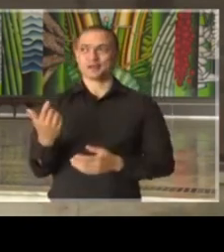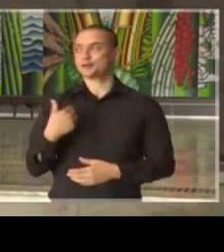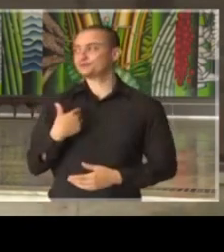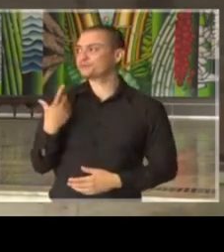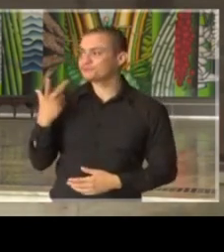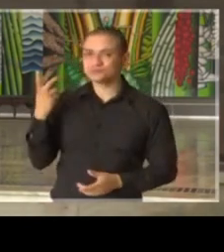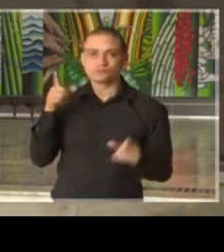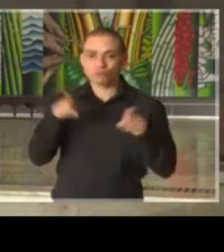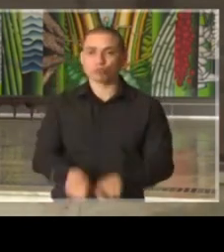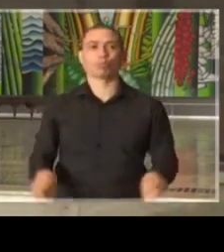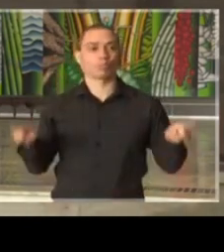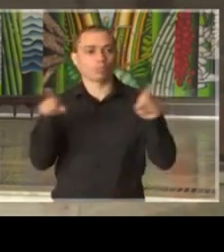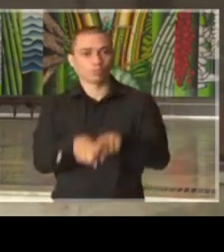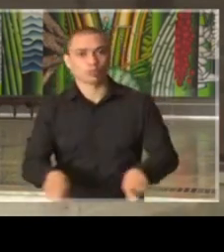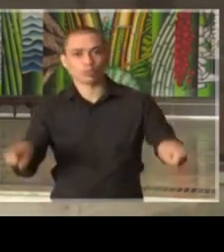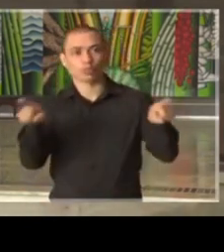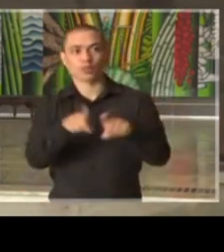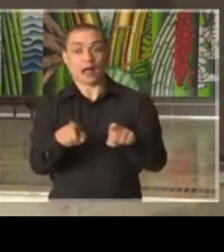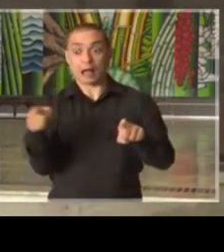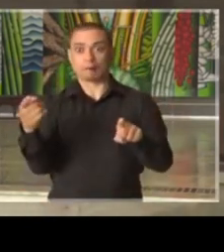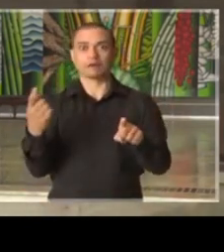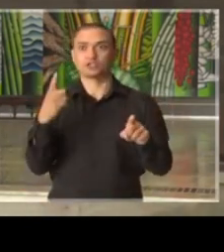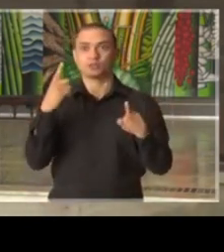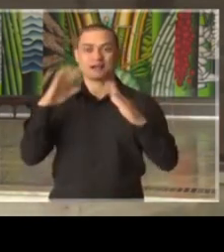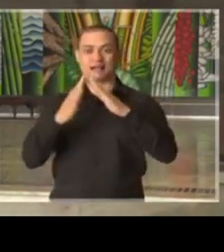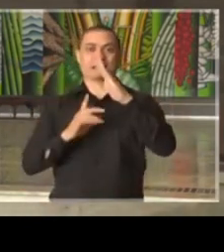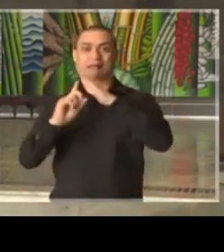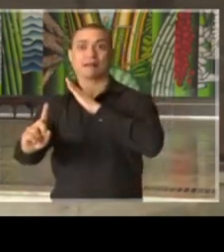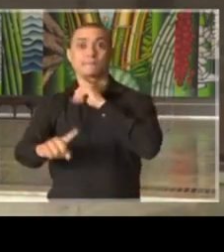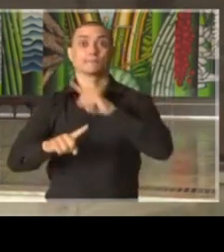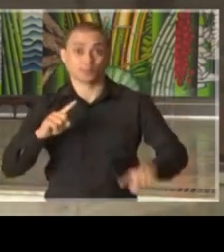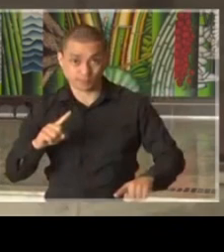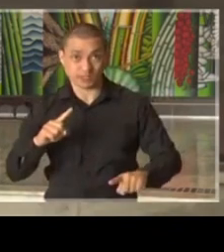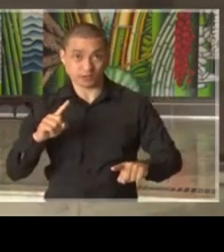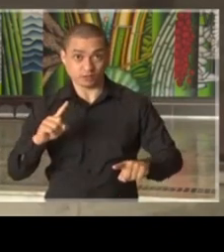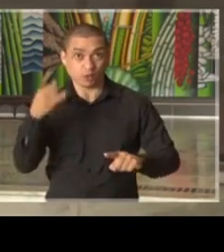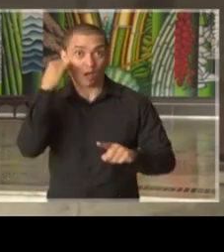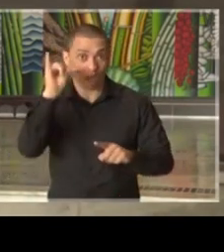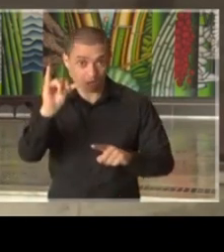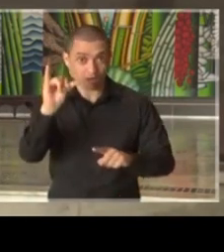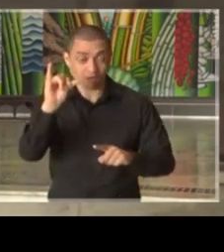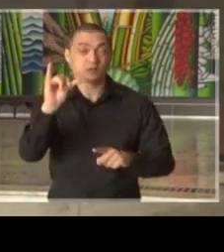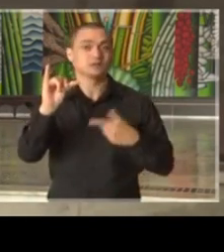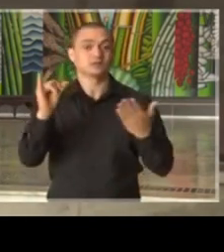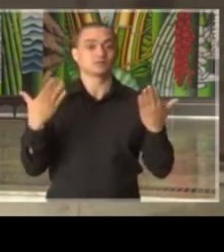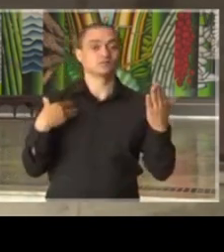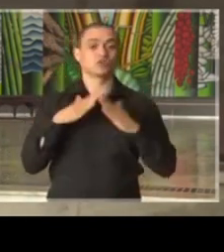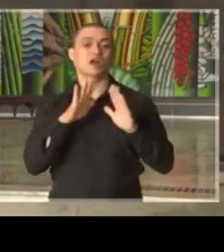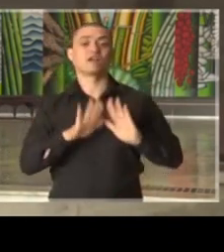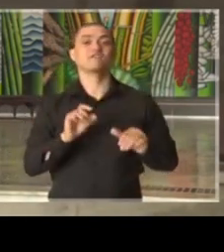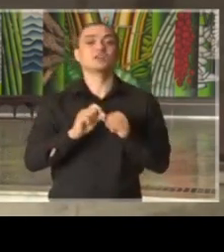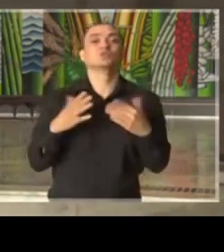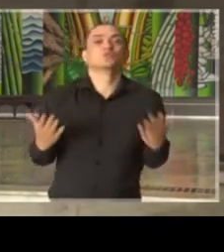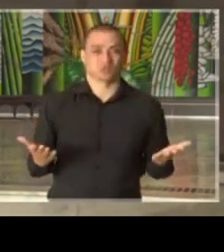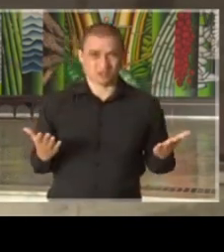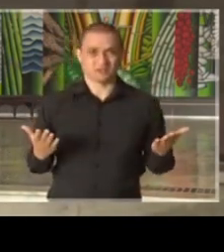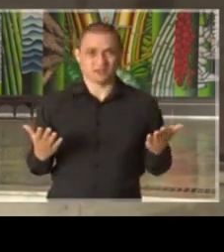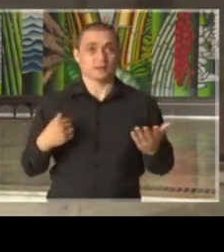vive, onde você reside, numa mudança como essas que estão sendo determinadas e cada vez mais